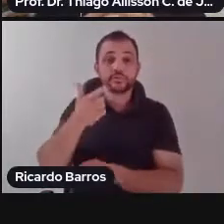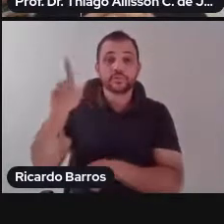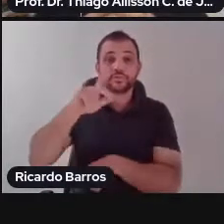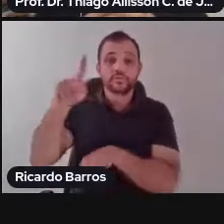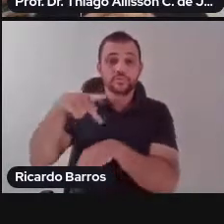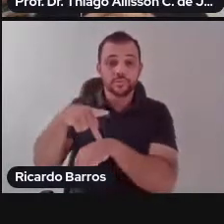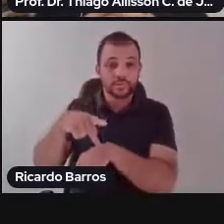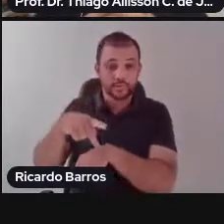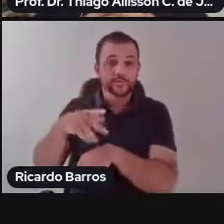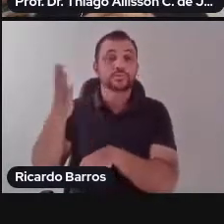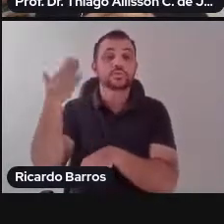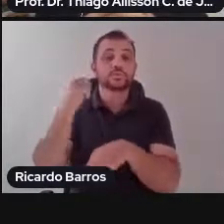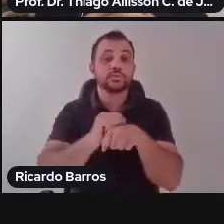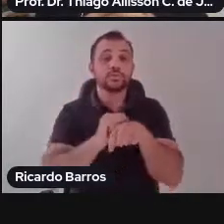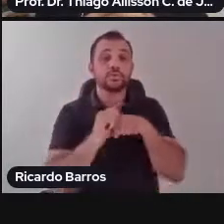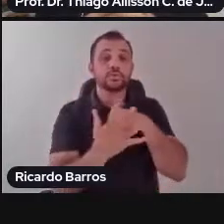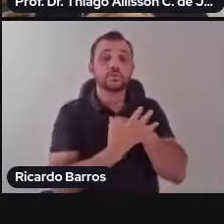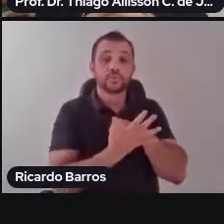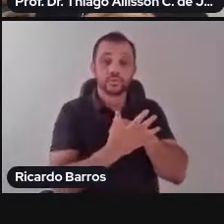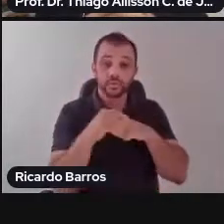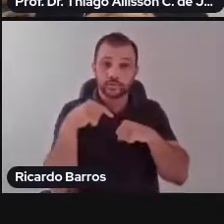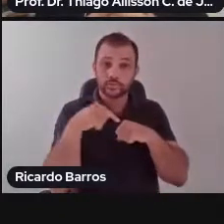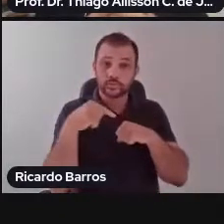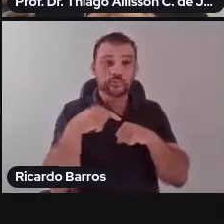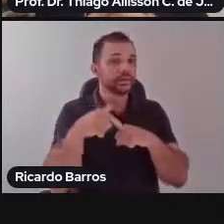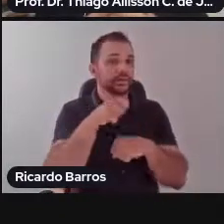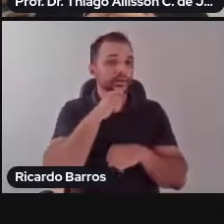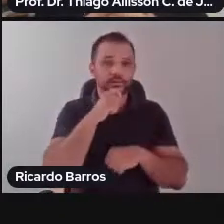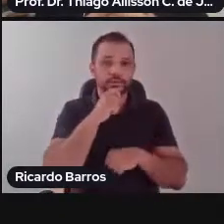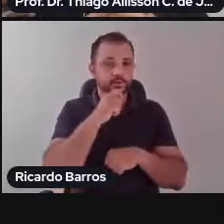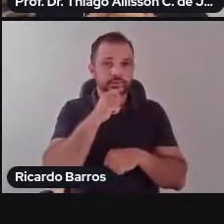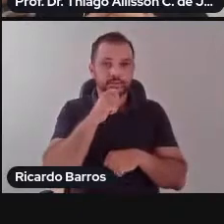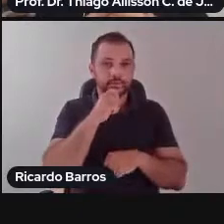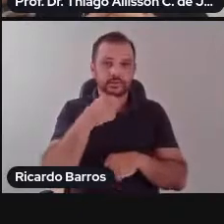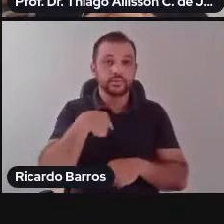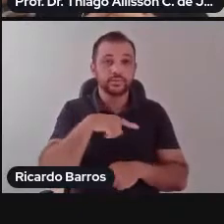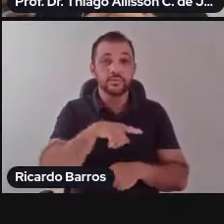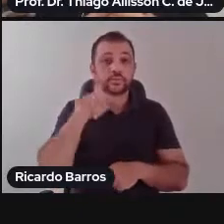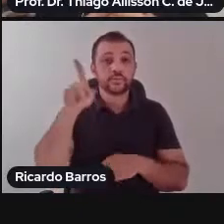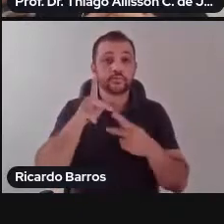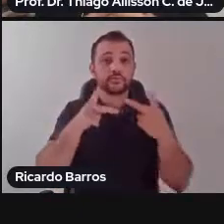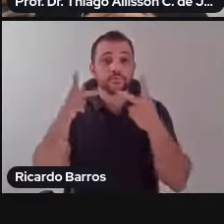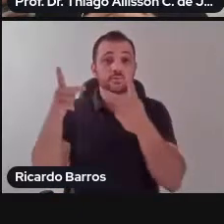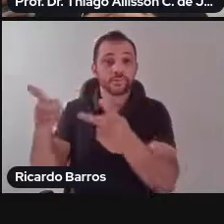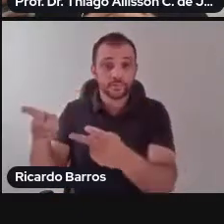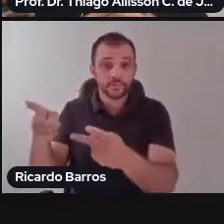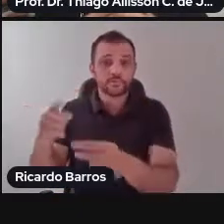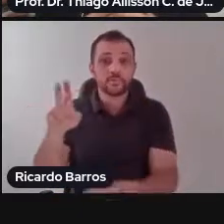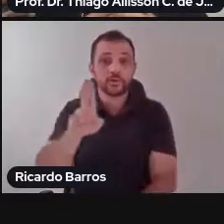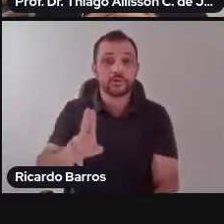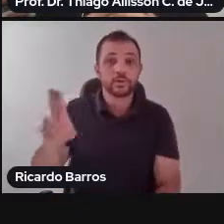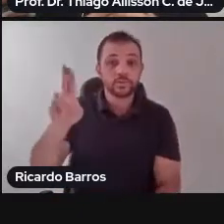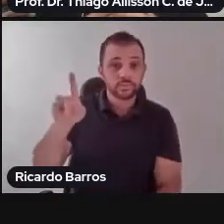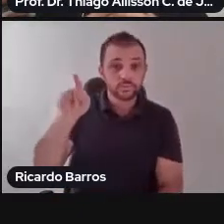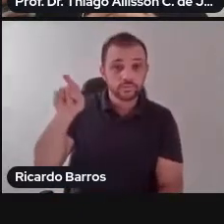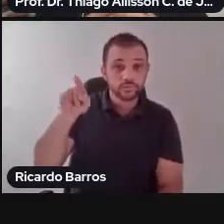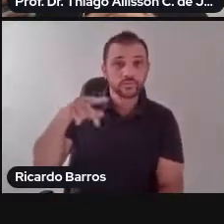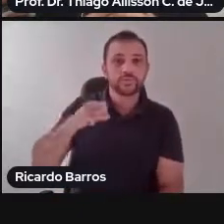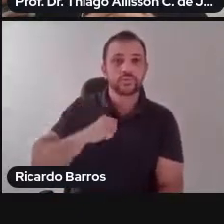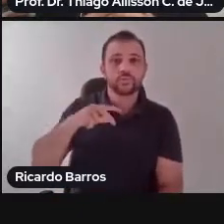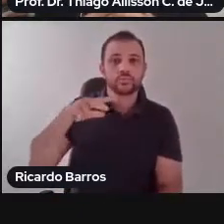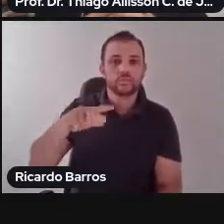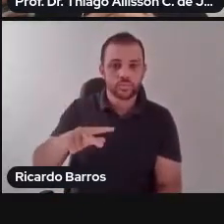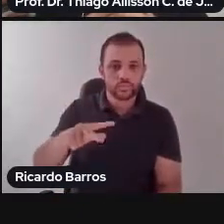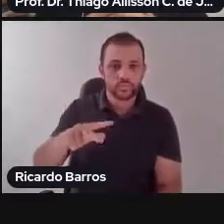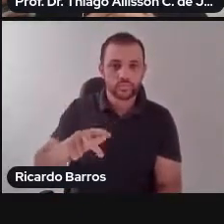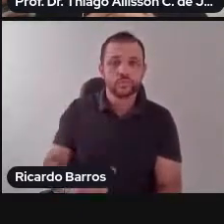pandemia, lá na Universidade do Minho, situada na cidade de Braga, em Portugal. E lá eu pude, inclusive,